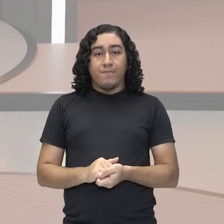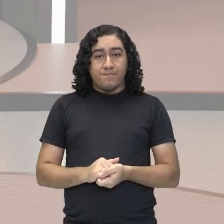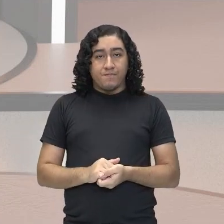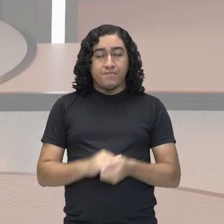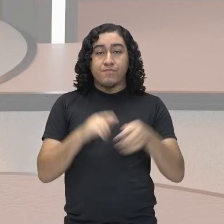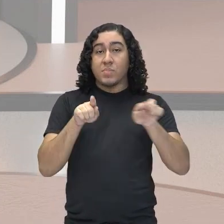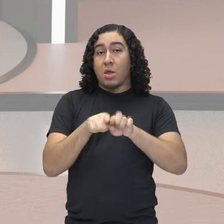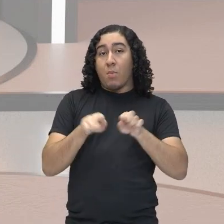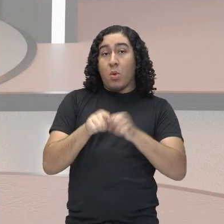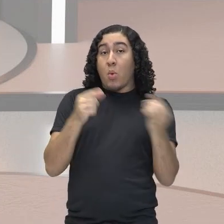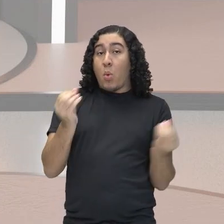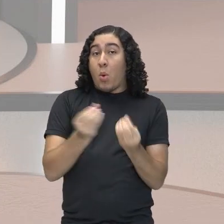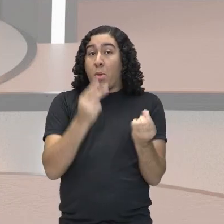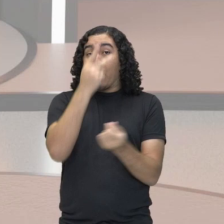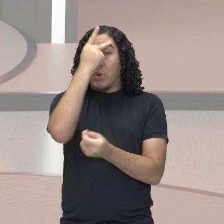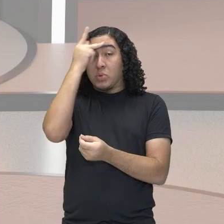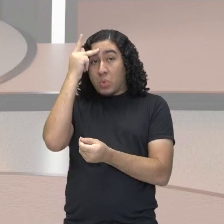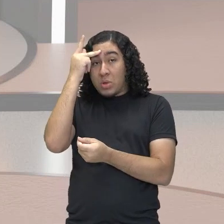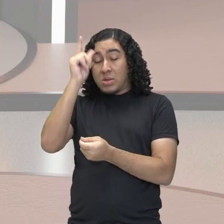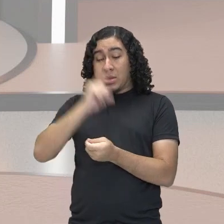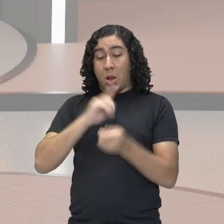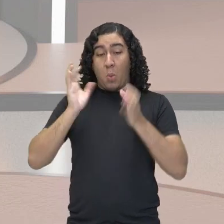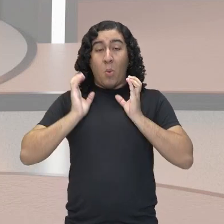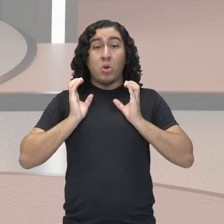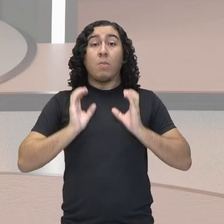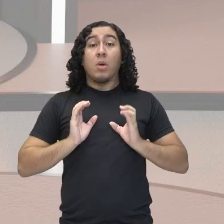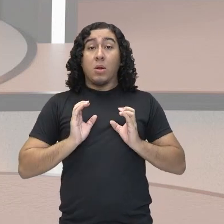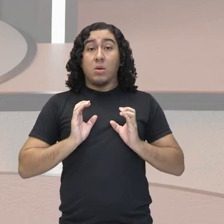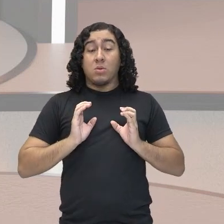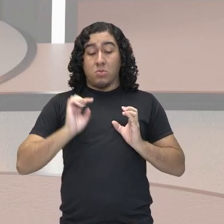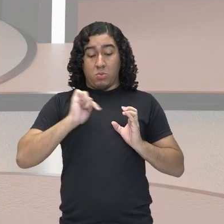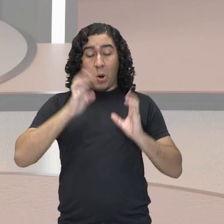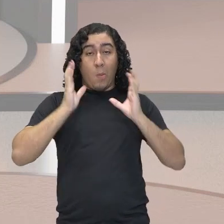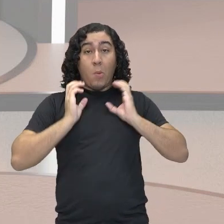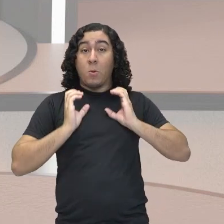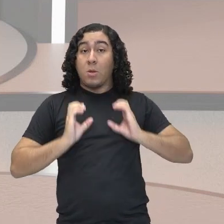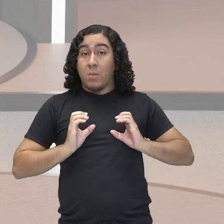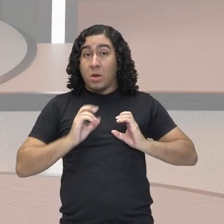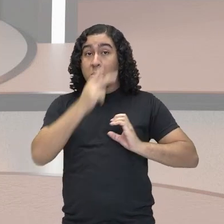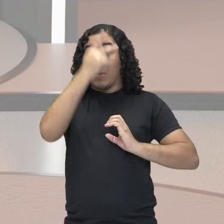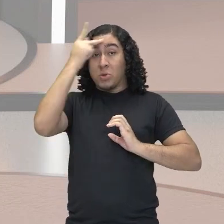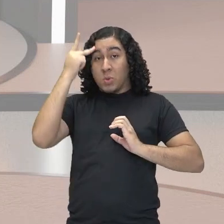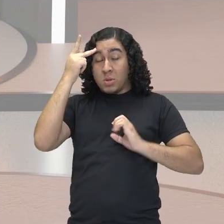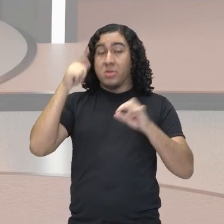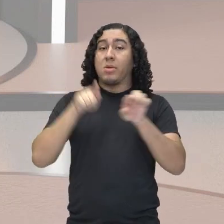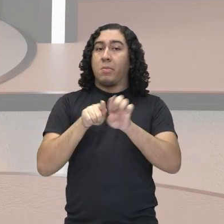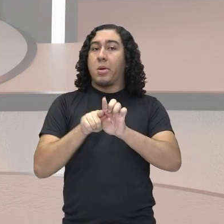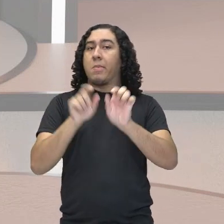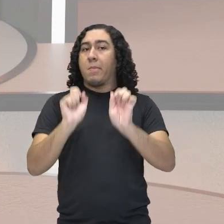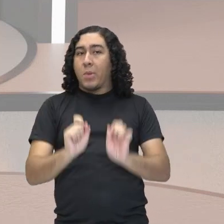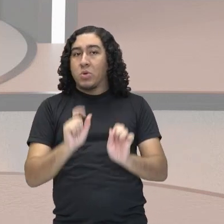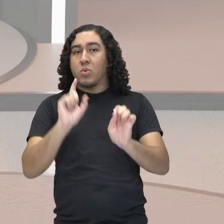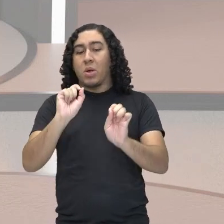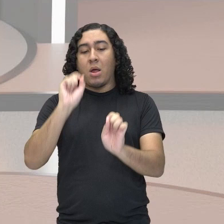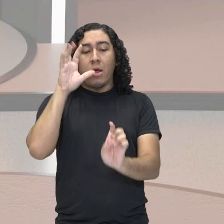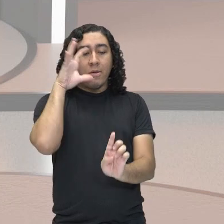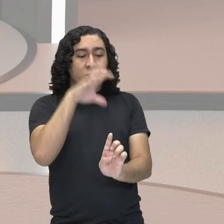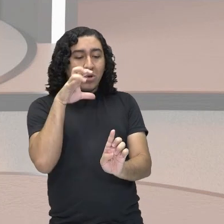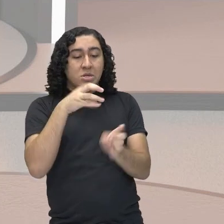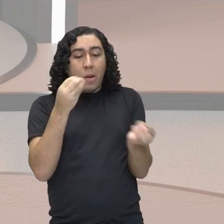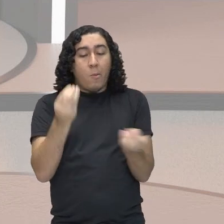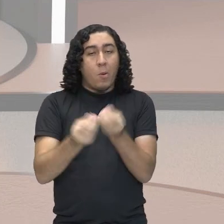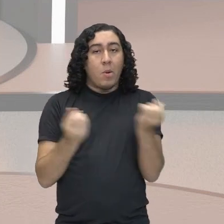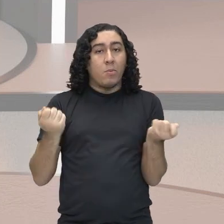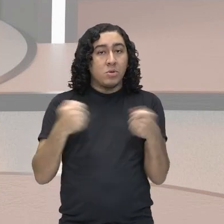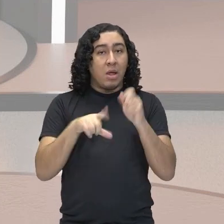modo como as pessoas se comportam. É, o comportamento das pessoas também pode influenciar muito nessa